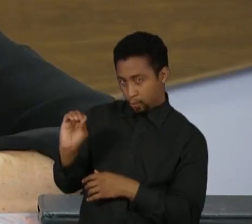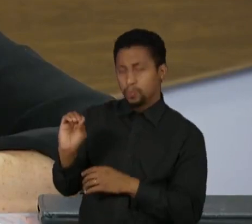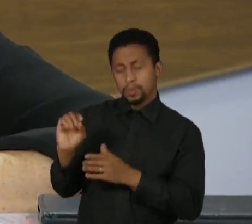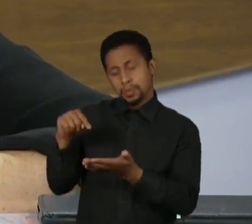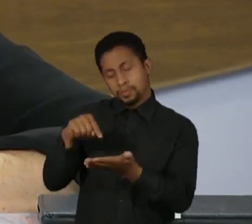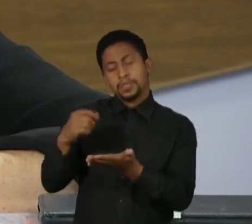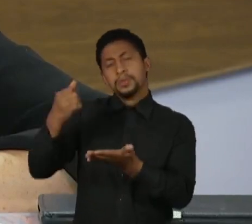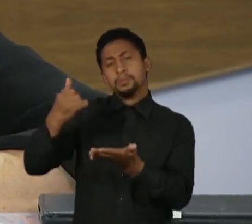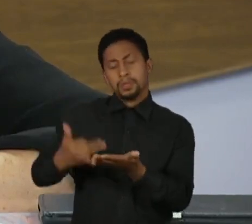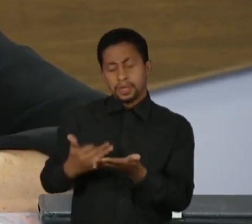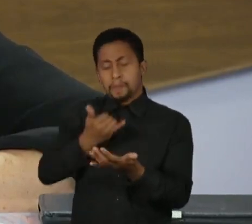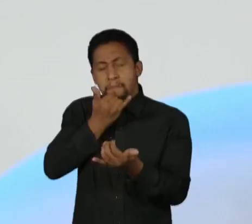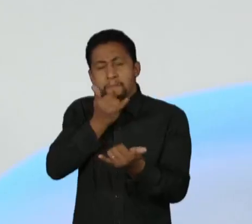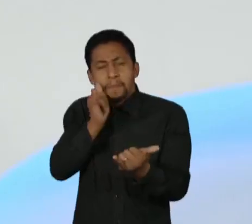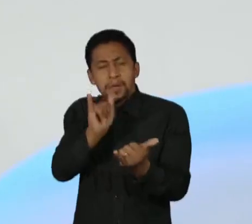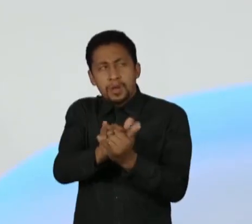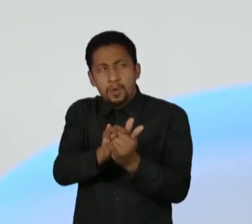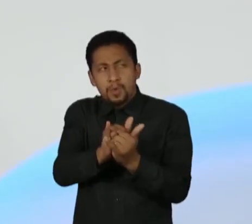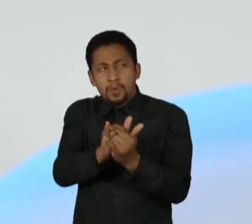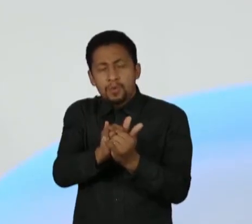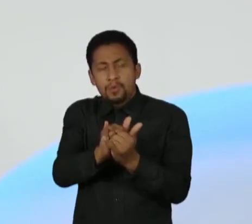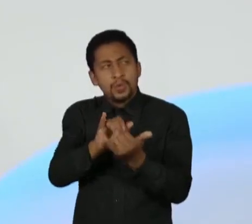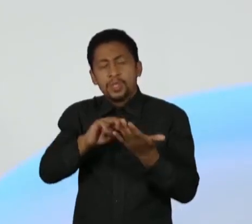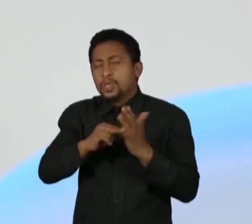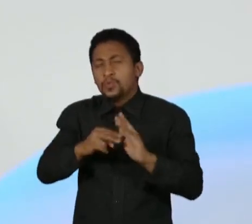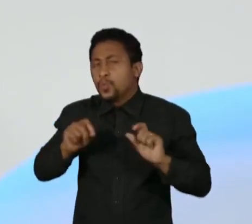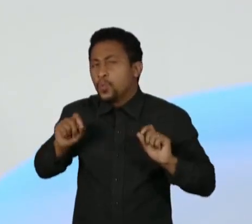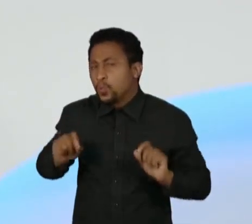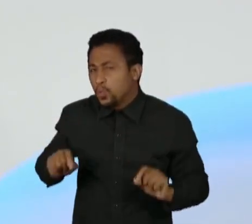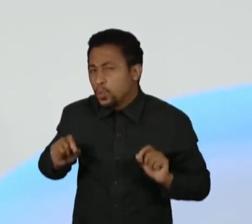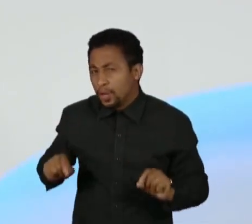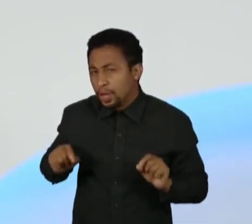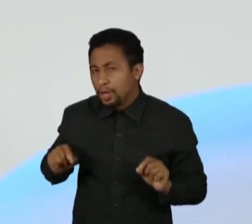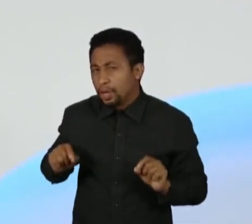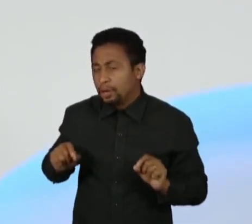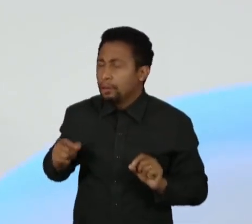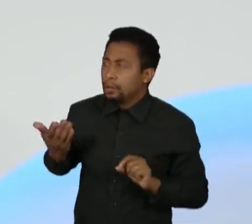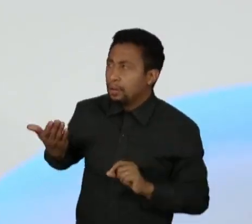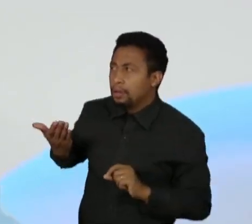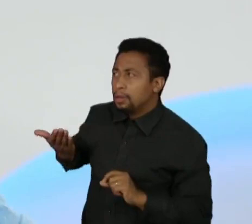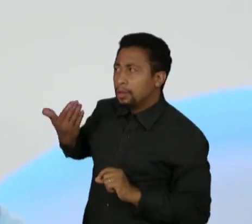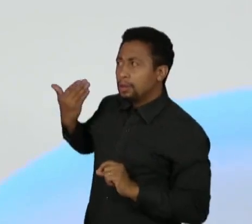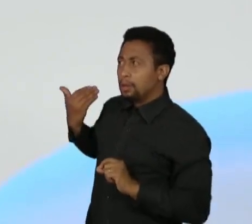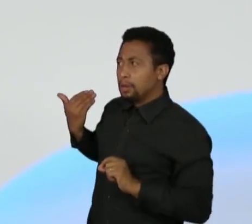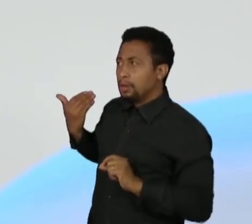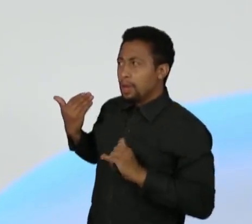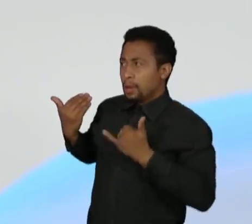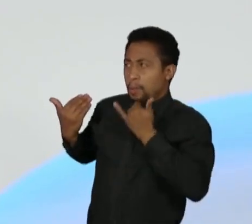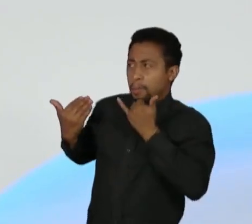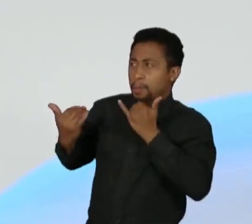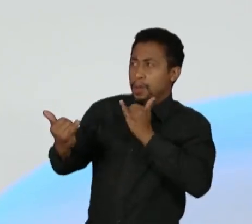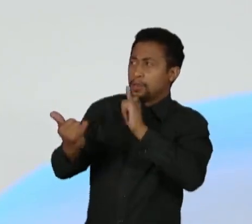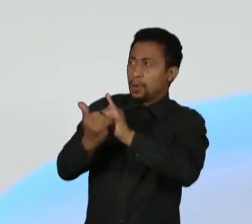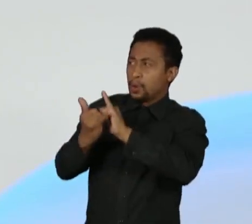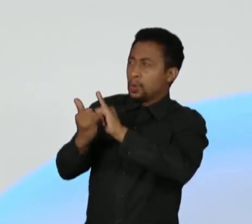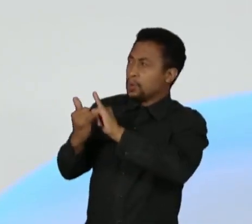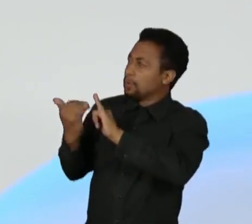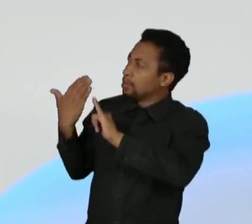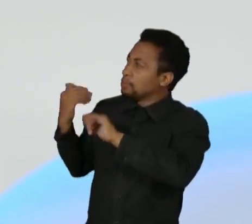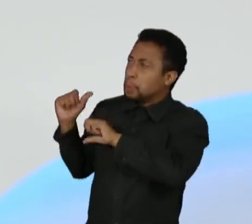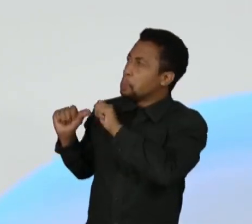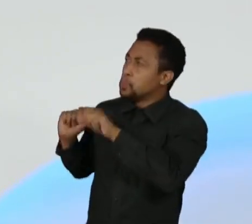nós? O perdão não muda o passado. O passado é eterno. Então eu queria perguntar para você. O perdão faz o quê por nós?